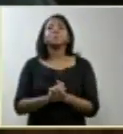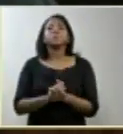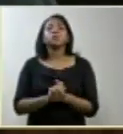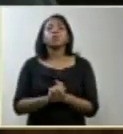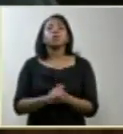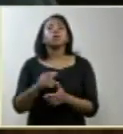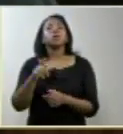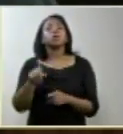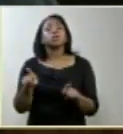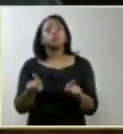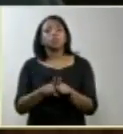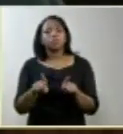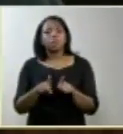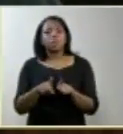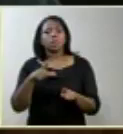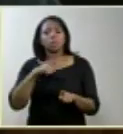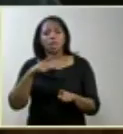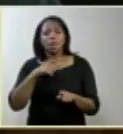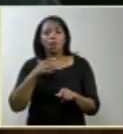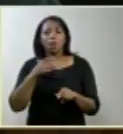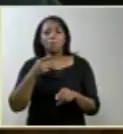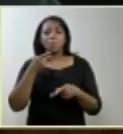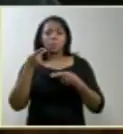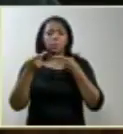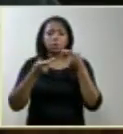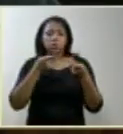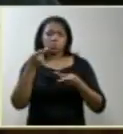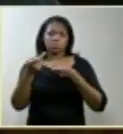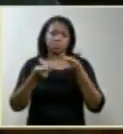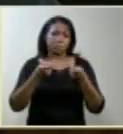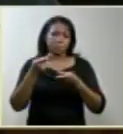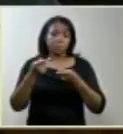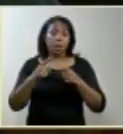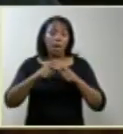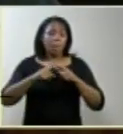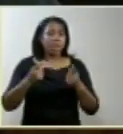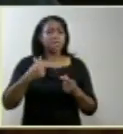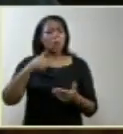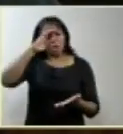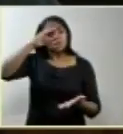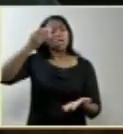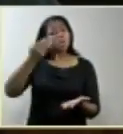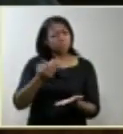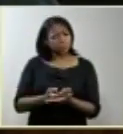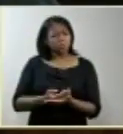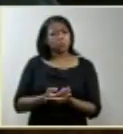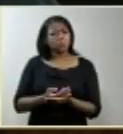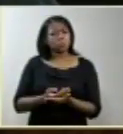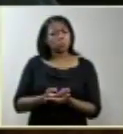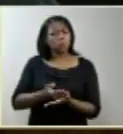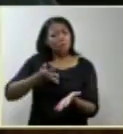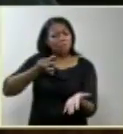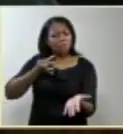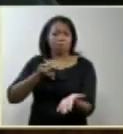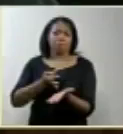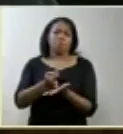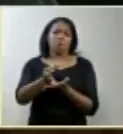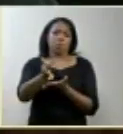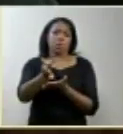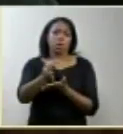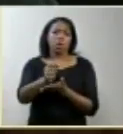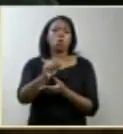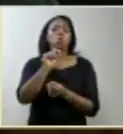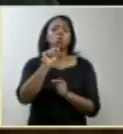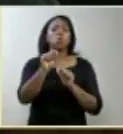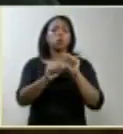termos de pronunciamento judicial, mas acredito piamente que diz